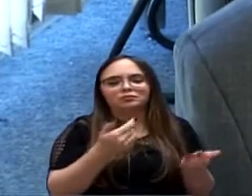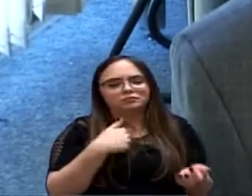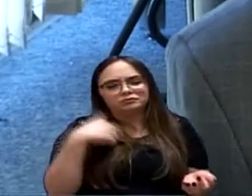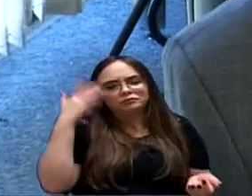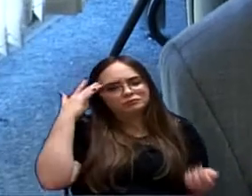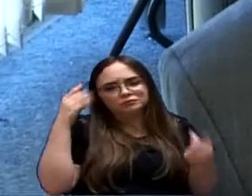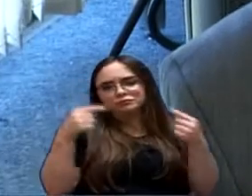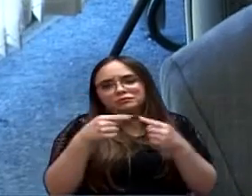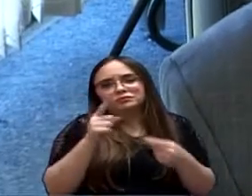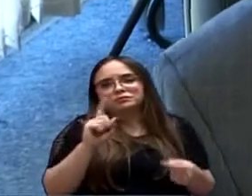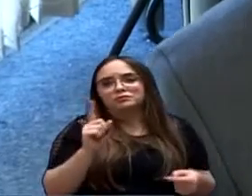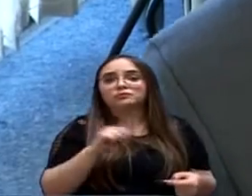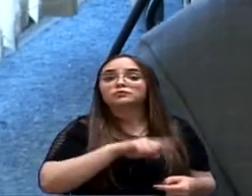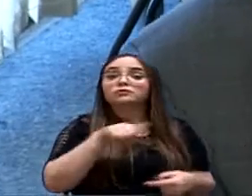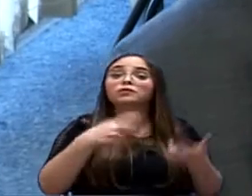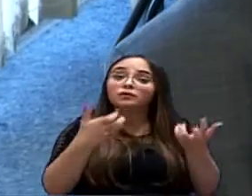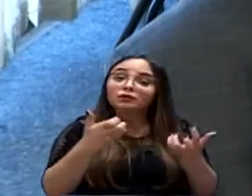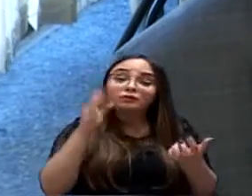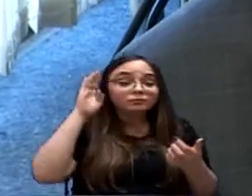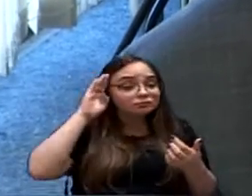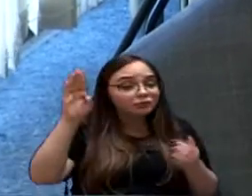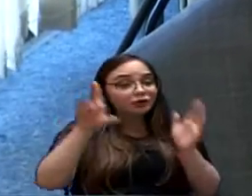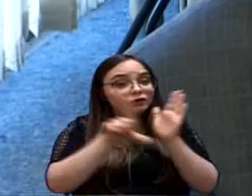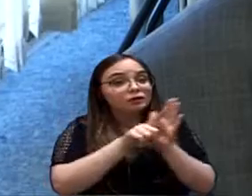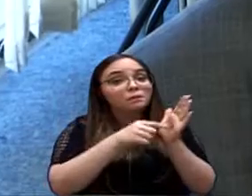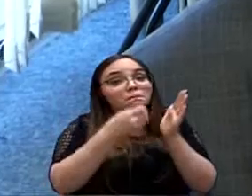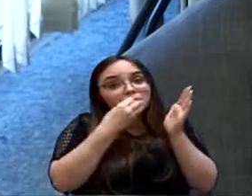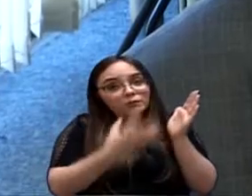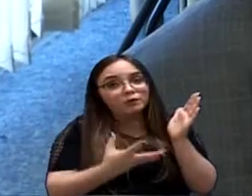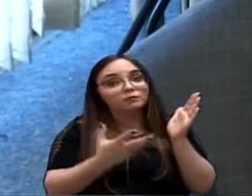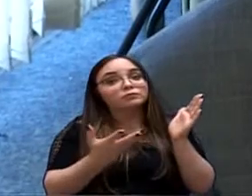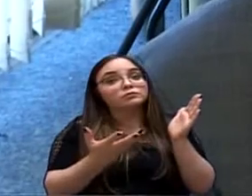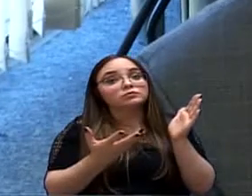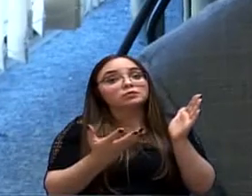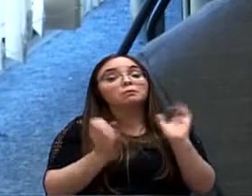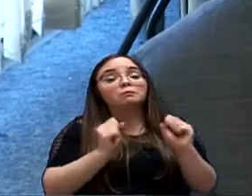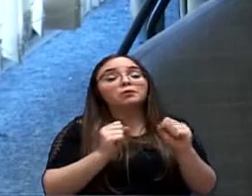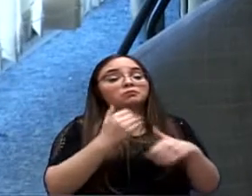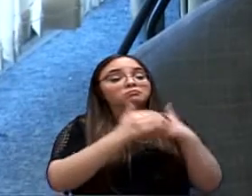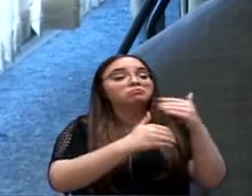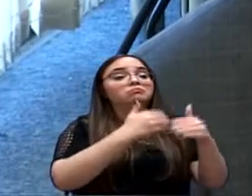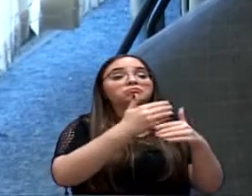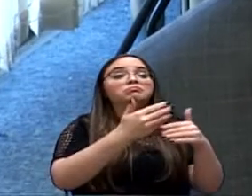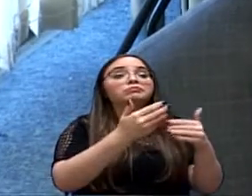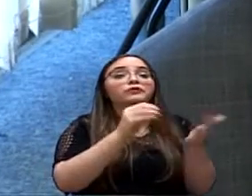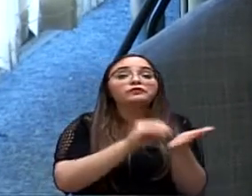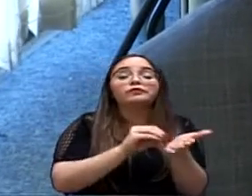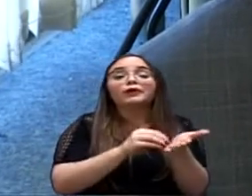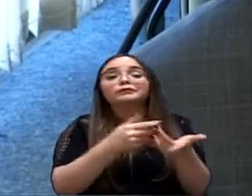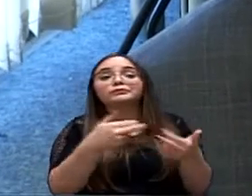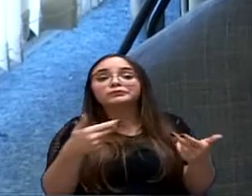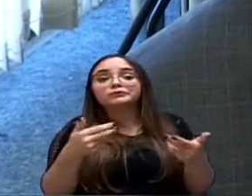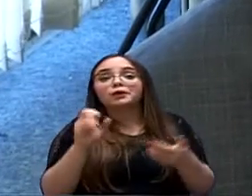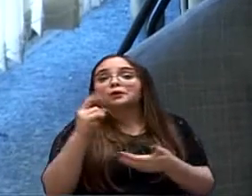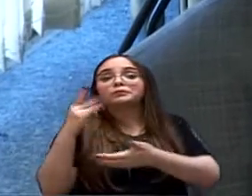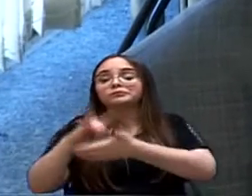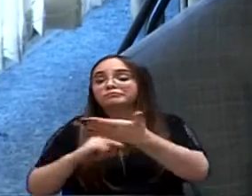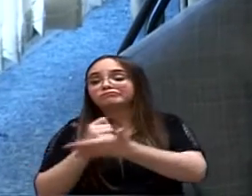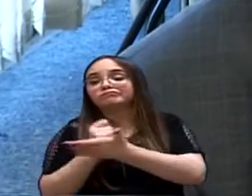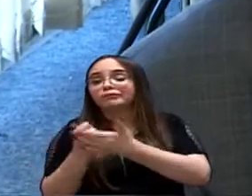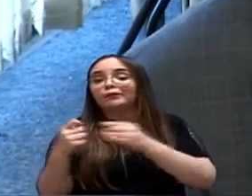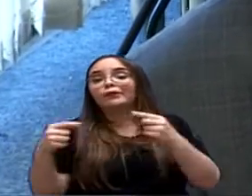Eu acho que tem que enriquecer a lei com relação a essa questão. Então, eu acho super importante, sim, nós ouvirmos fazer esse